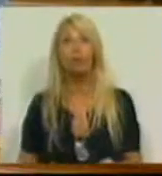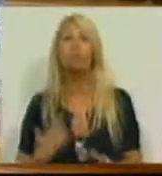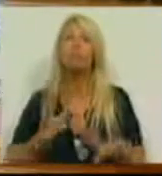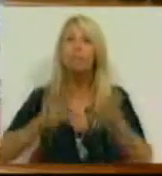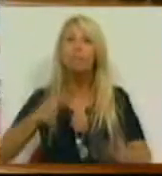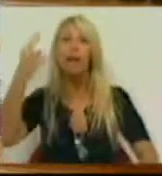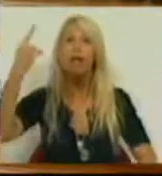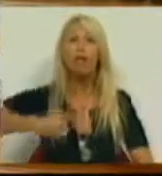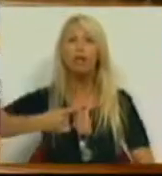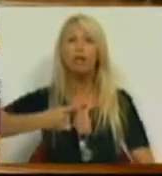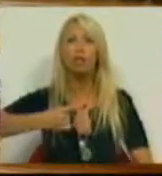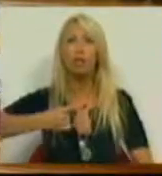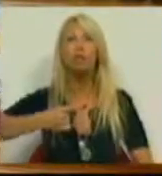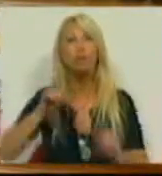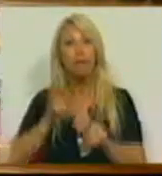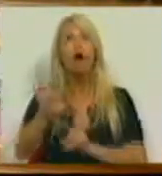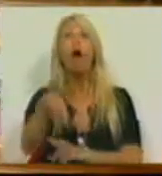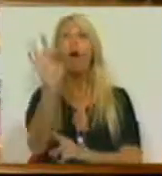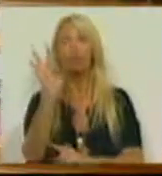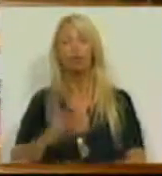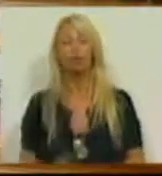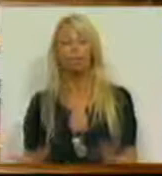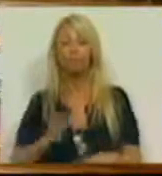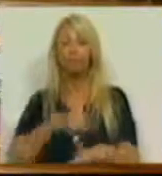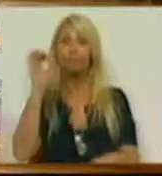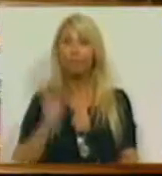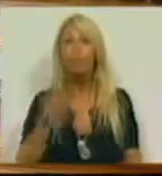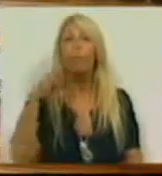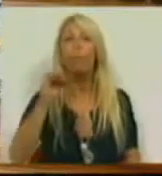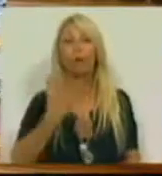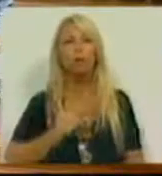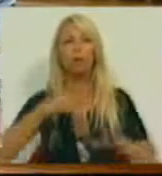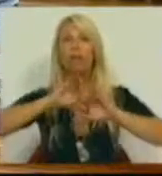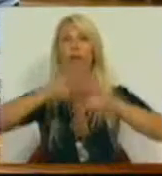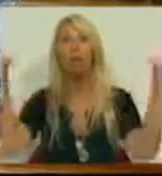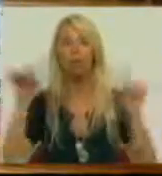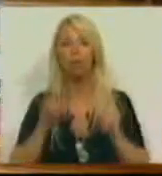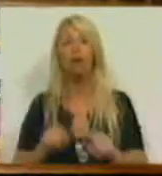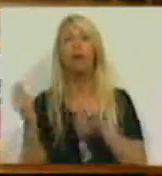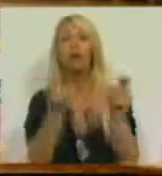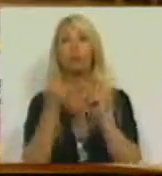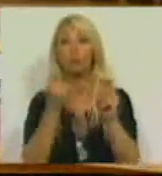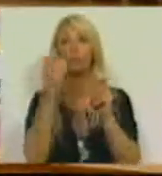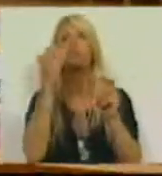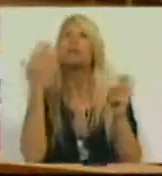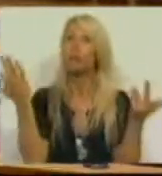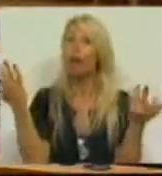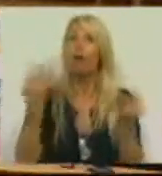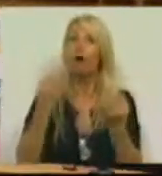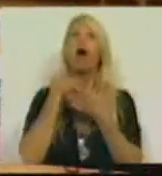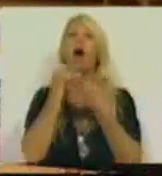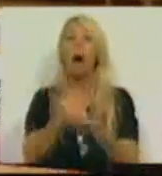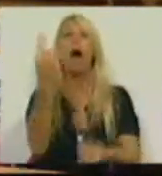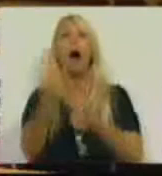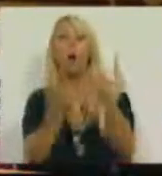exigentes nessas opções. E por isso o PS gostava de ser muito claro neste debate. Se apoiaremos algumas das medidas,